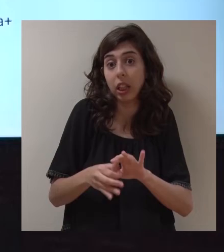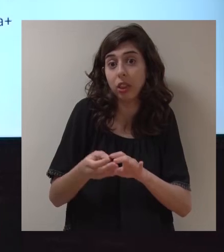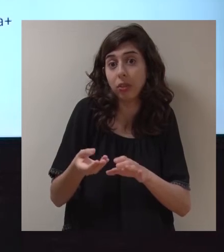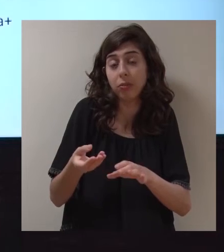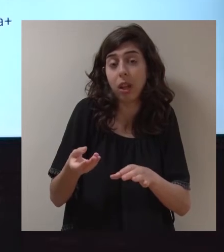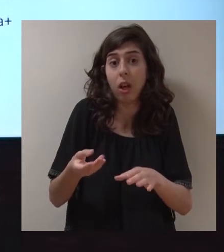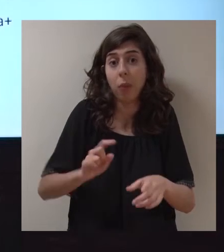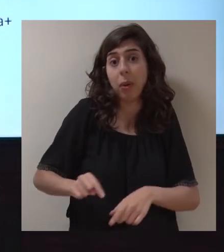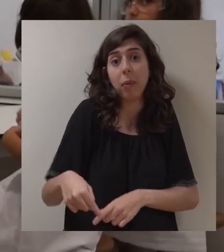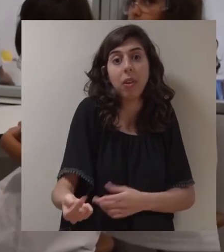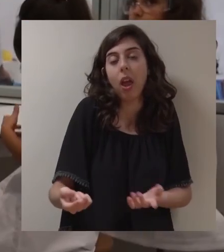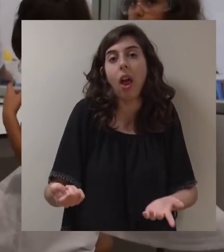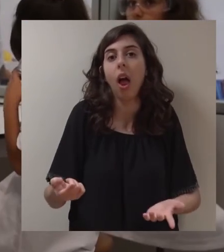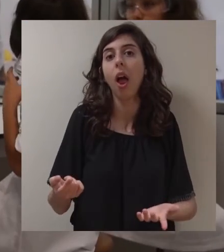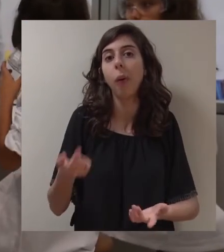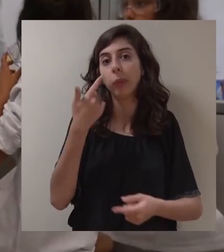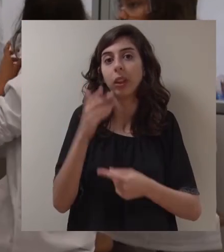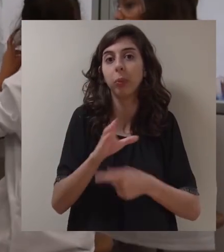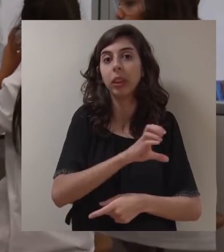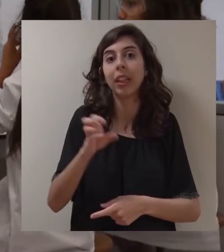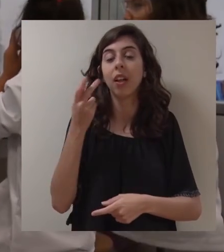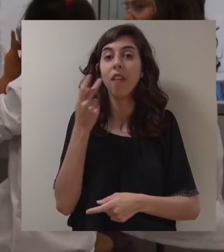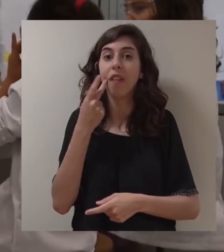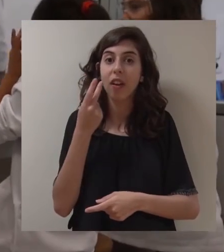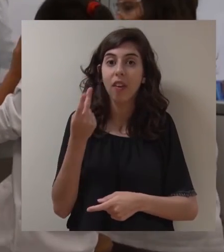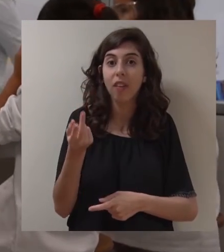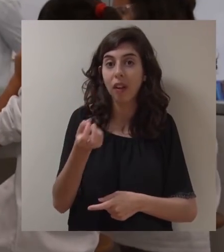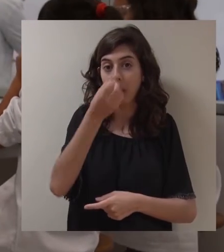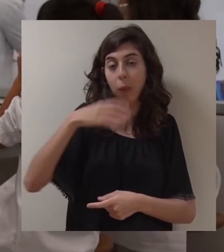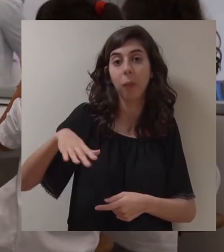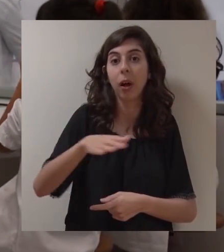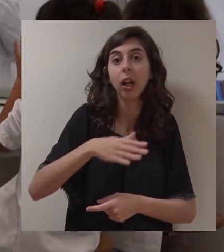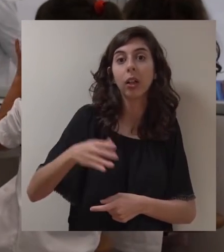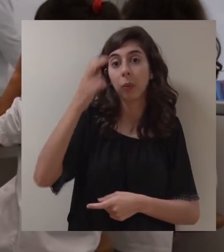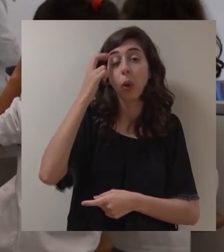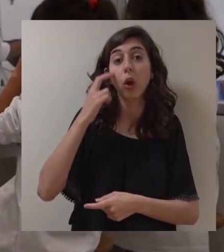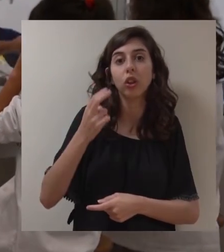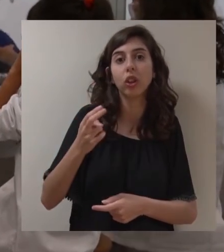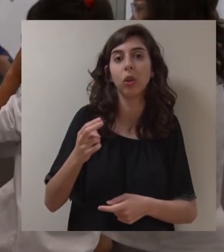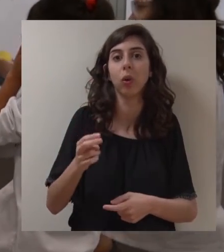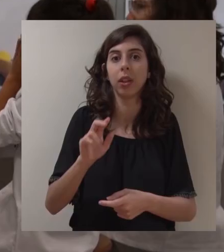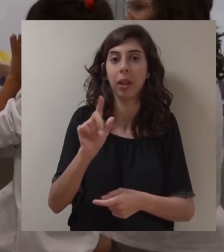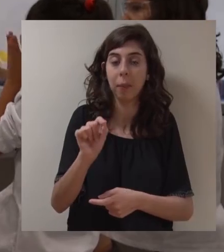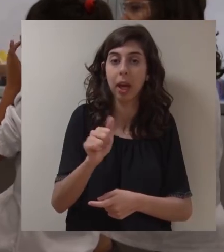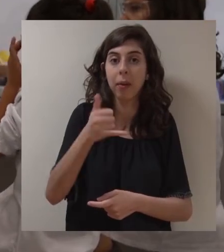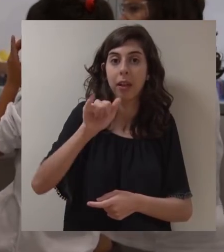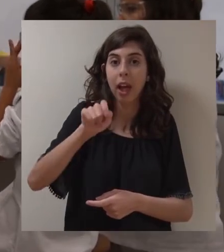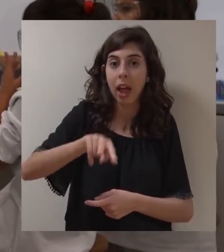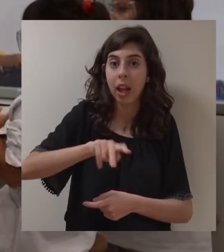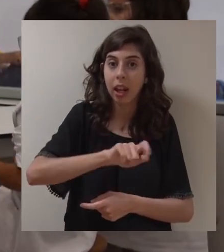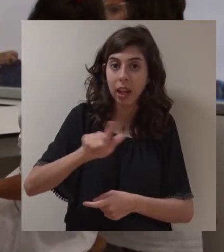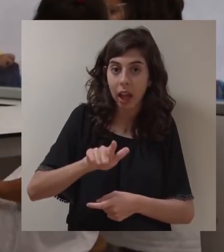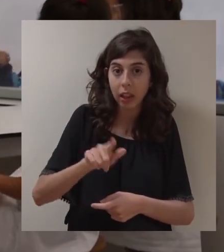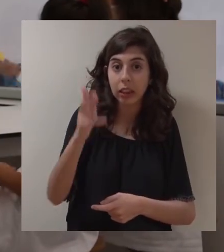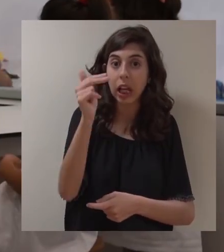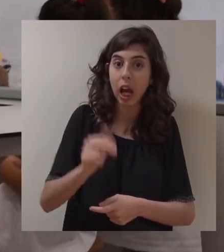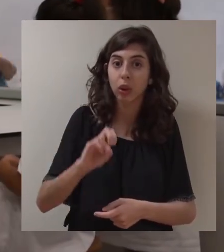foram fazendo parte do nosso cotidiano. A Ciência Viva, no Parque Biológico Municipal, a Bienal de